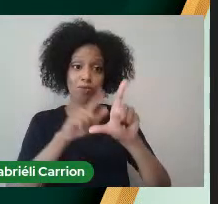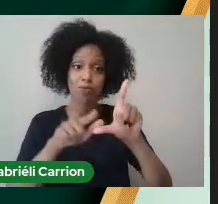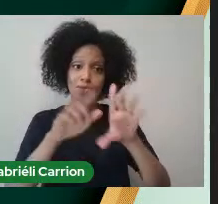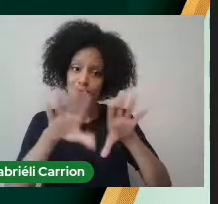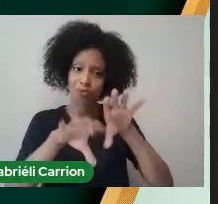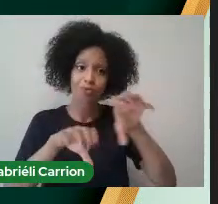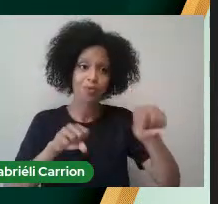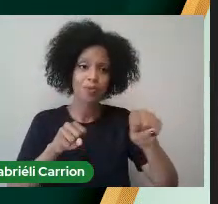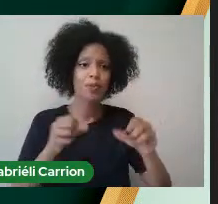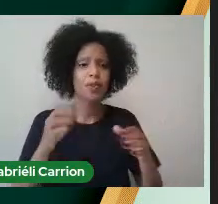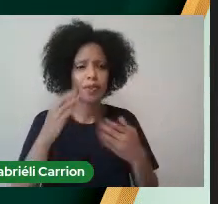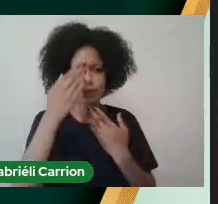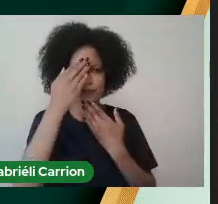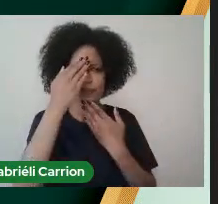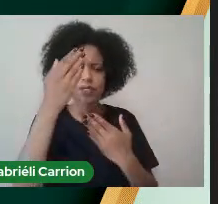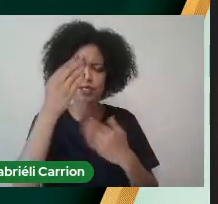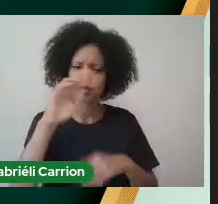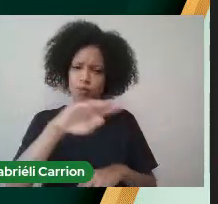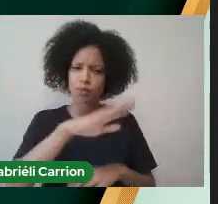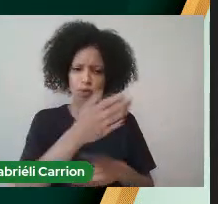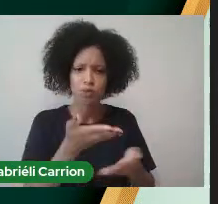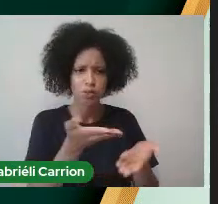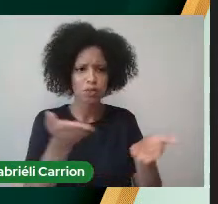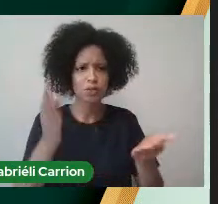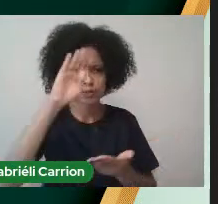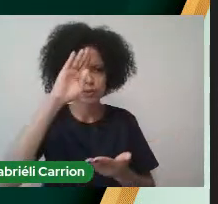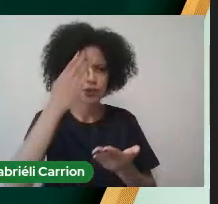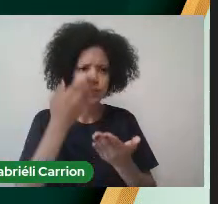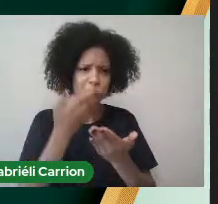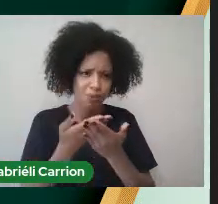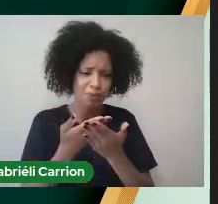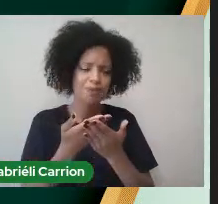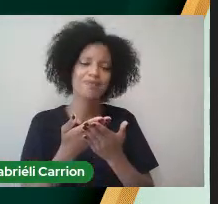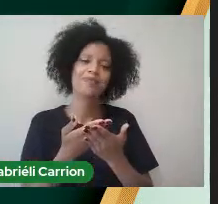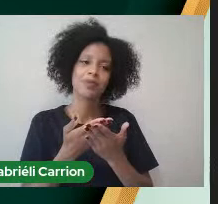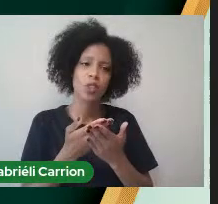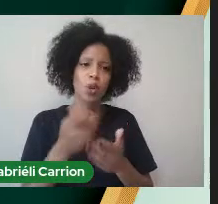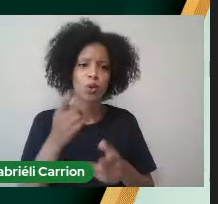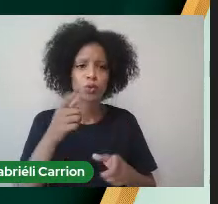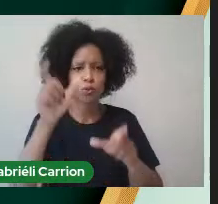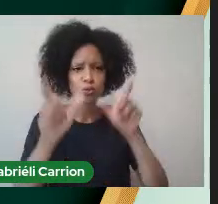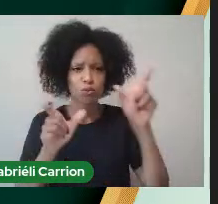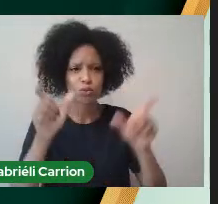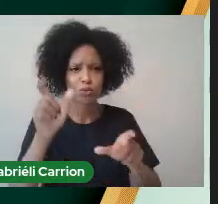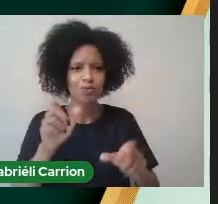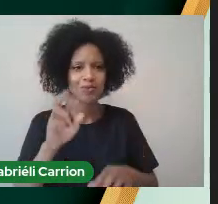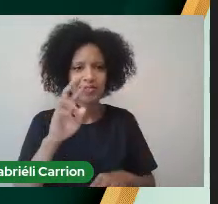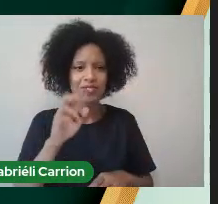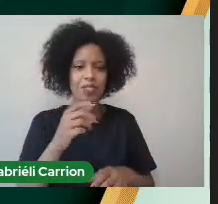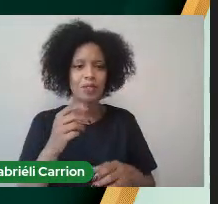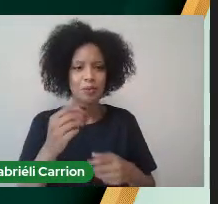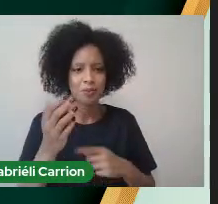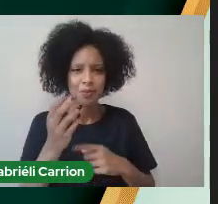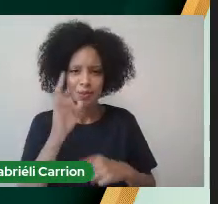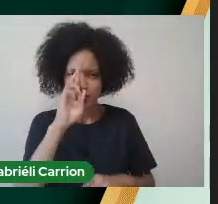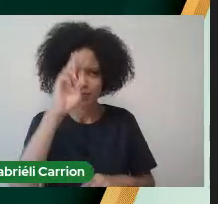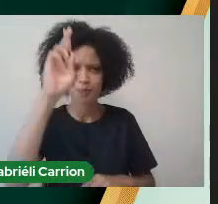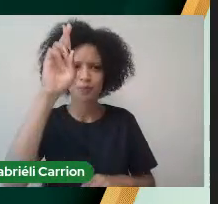agradecer A confiança Em estar aqui Hoje Representando Todos os alunos Desse curso Nesse momento Tão esperado